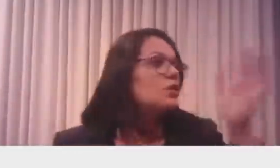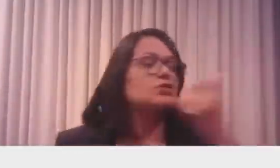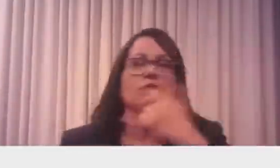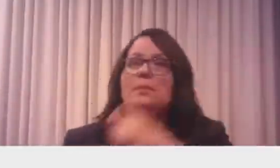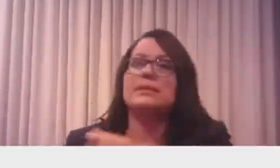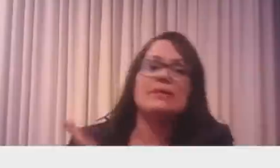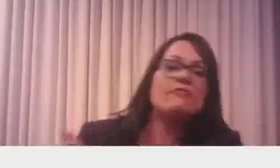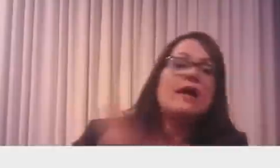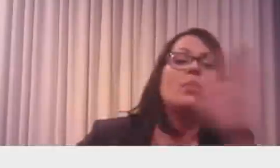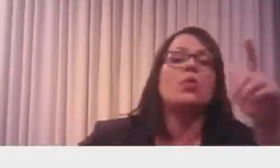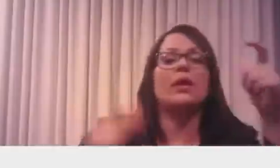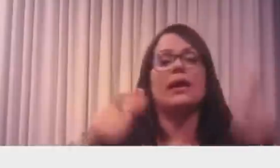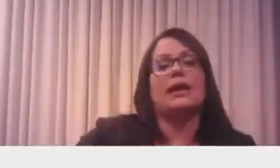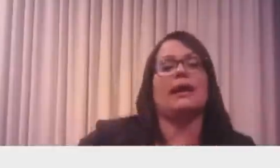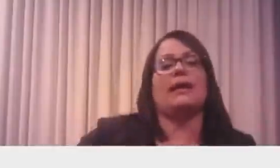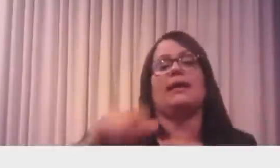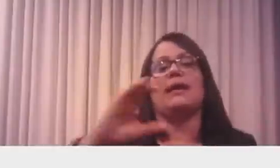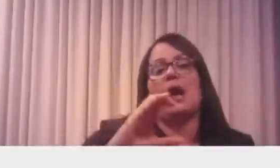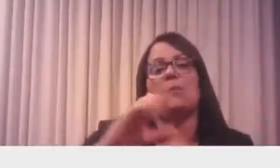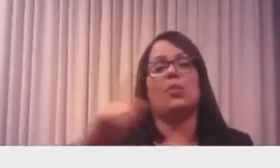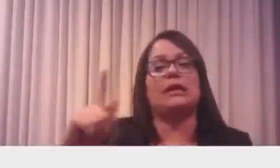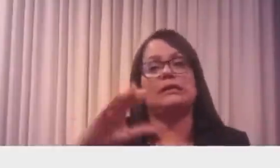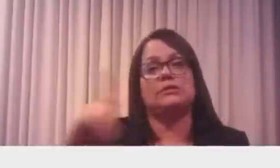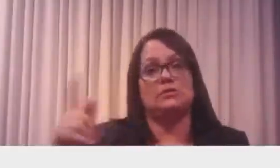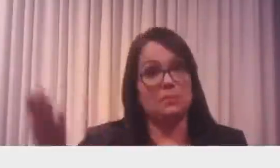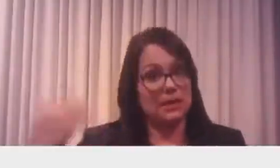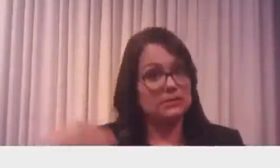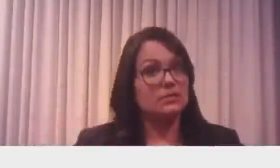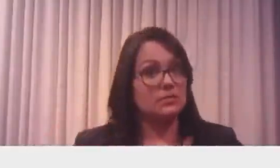tempo, buscar em Campo Grande eram 180 quilômetros.